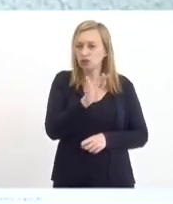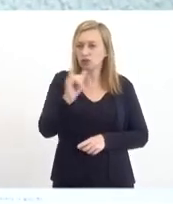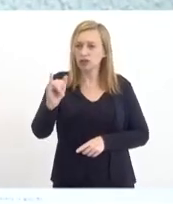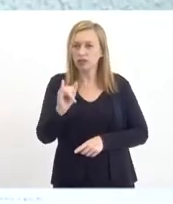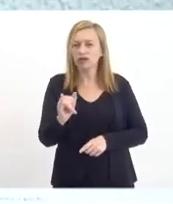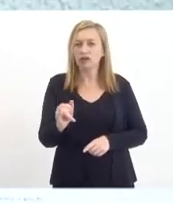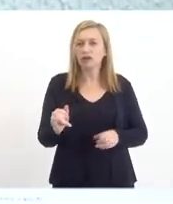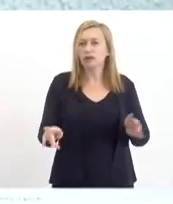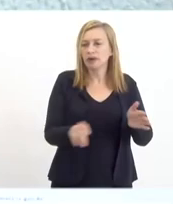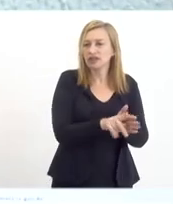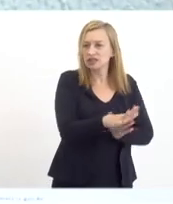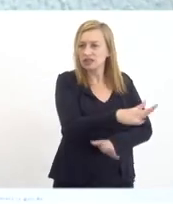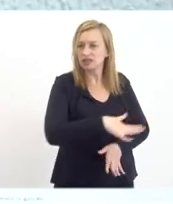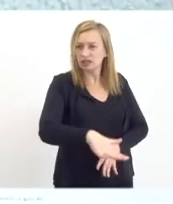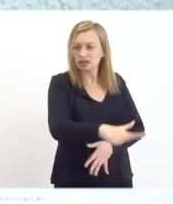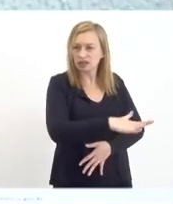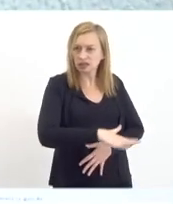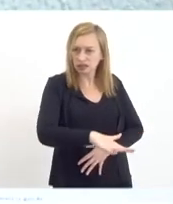setor,